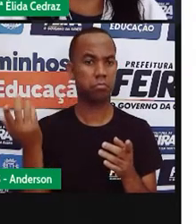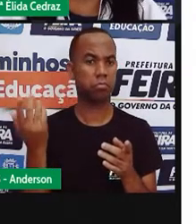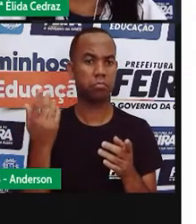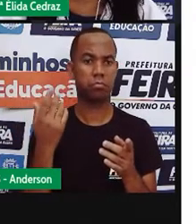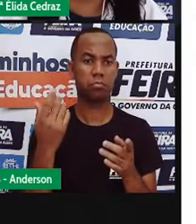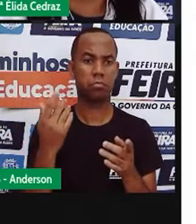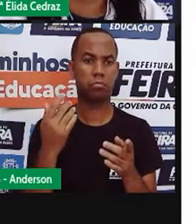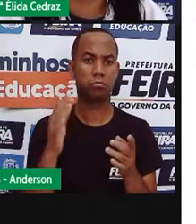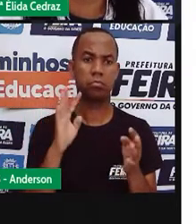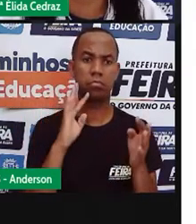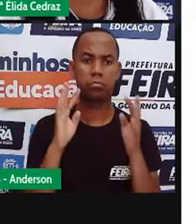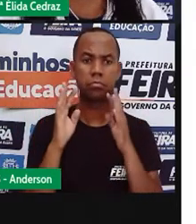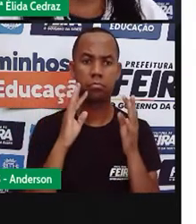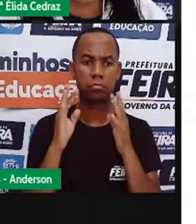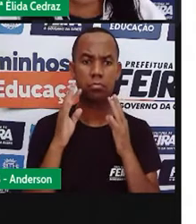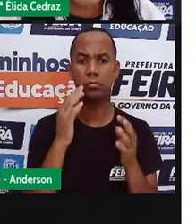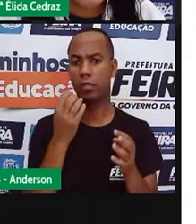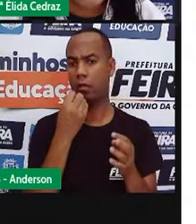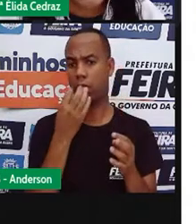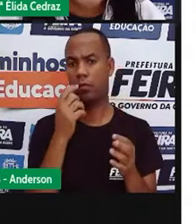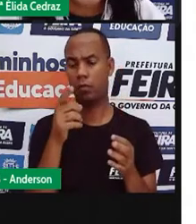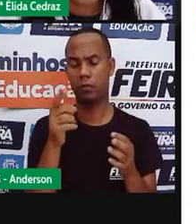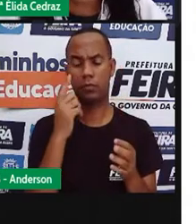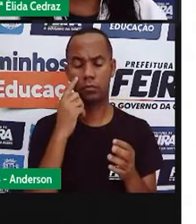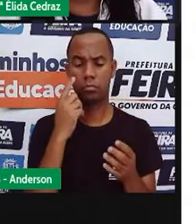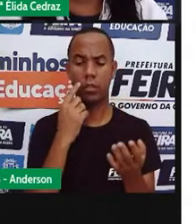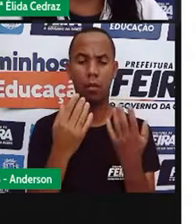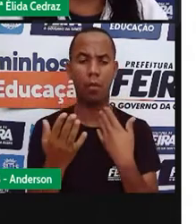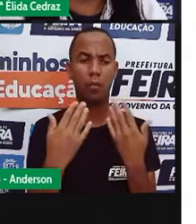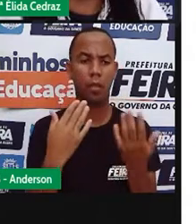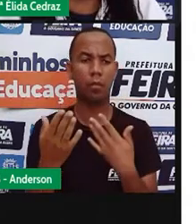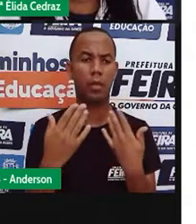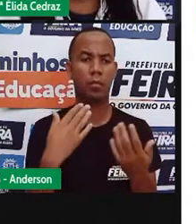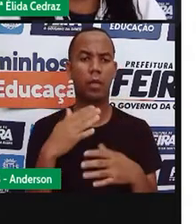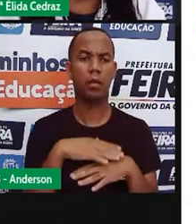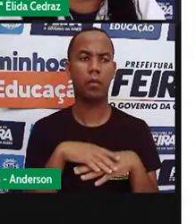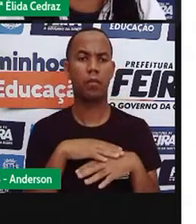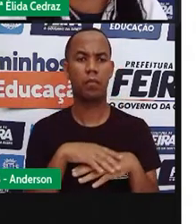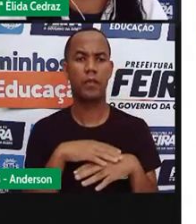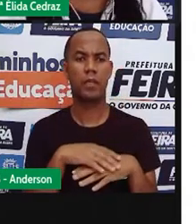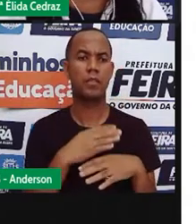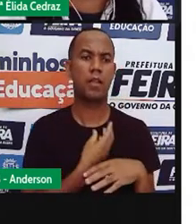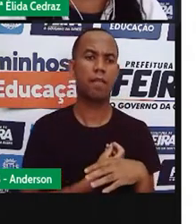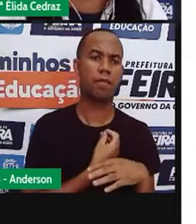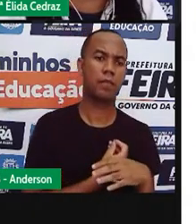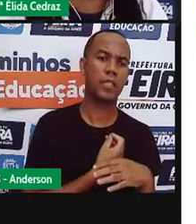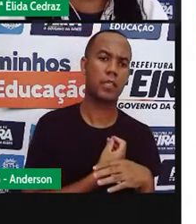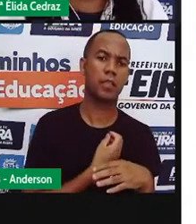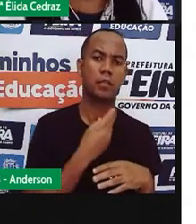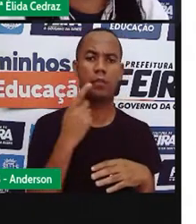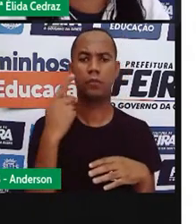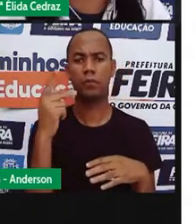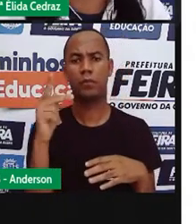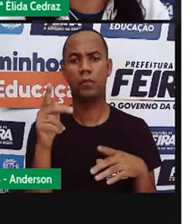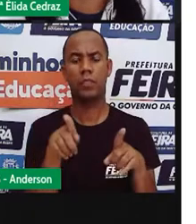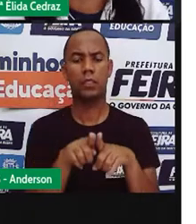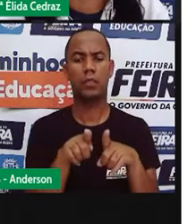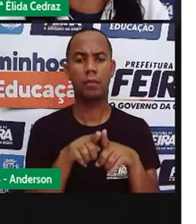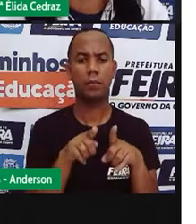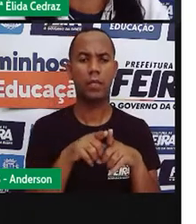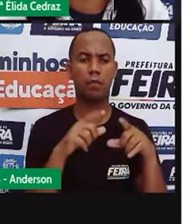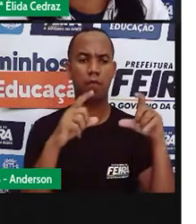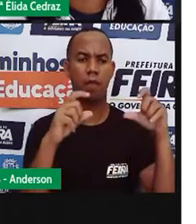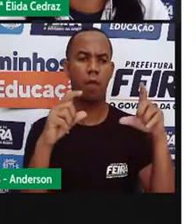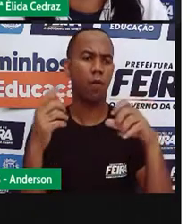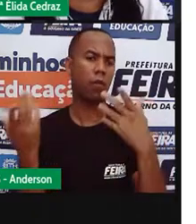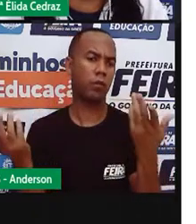interagindo socialmente com as pessoas. Falar mais da minha vida, da sua vida, é mais voltado para as